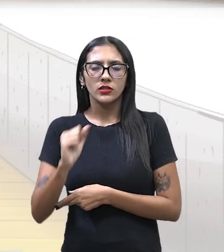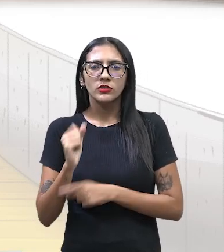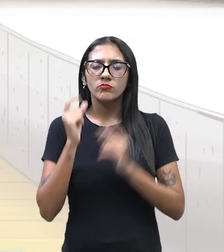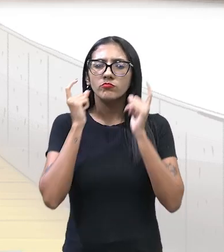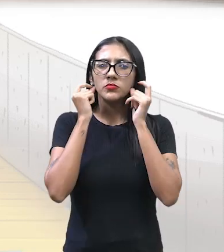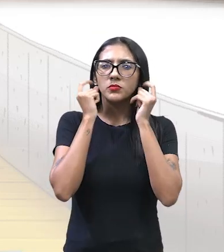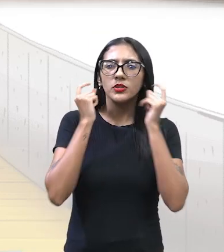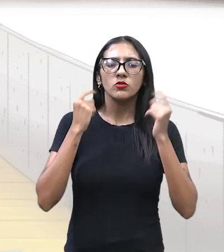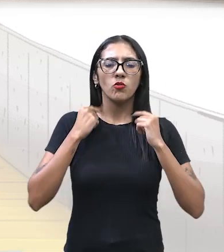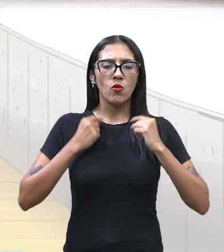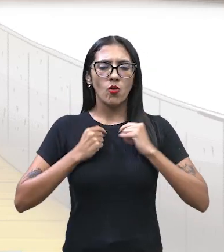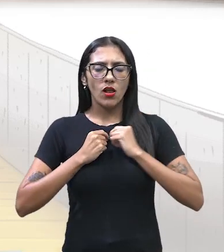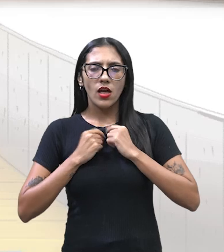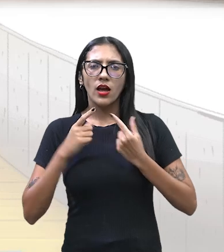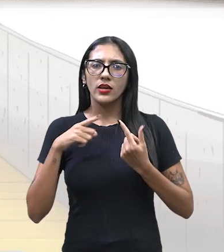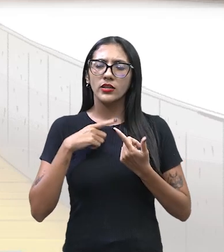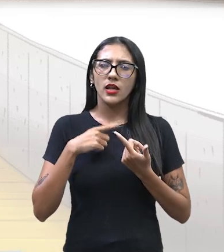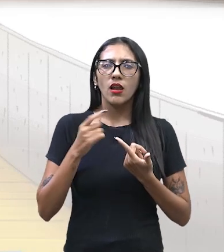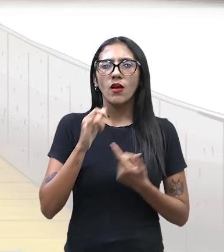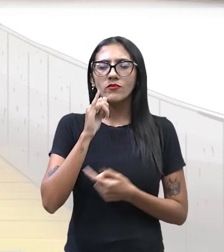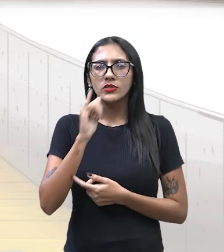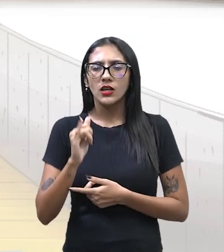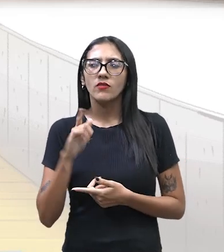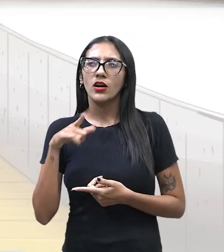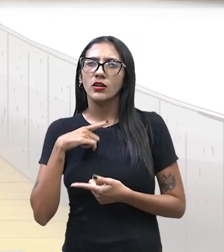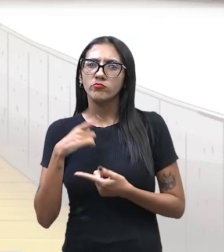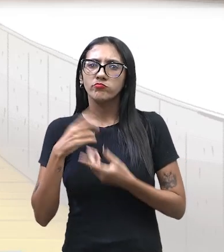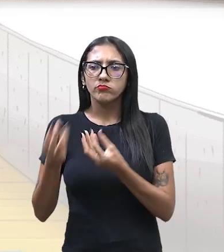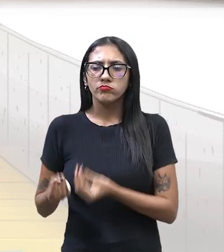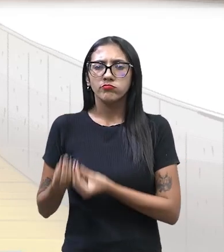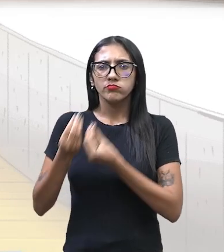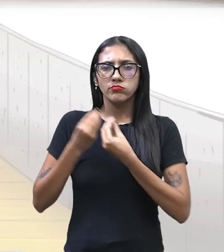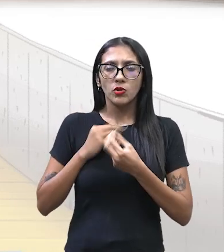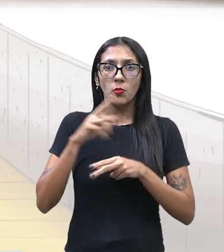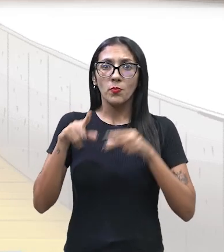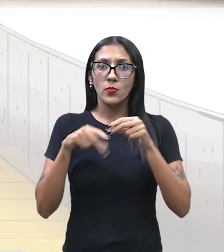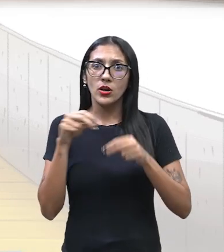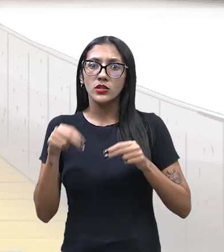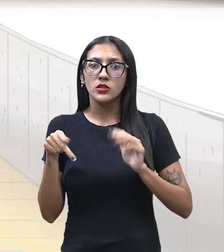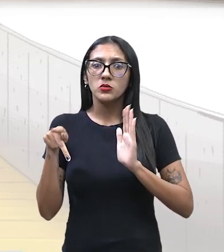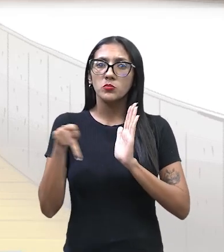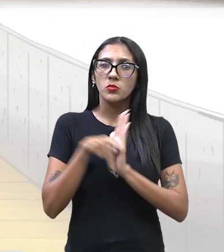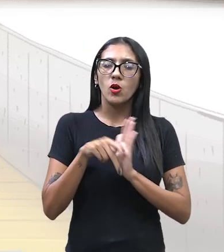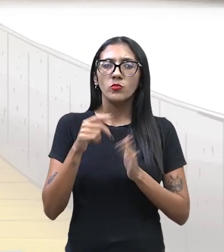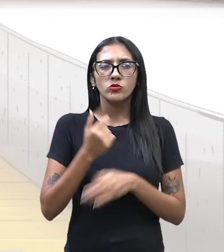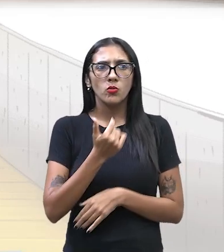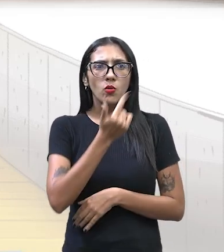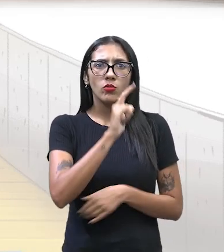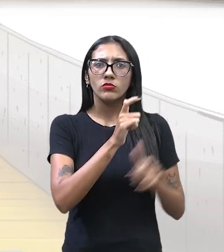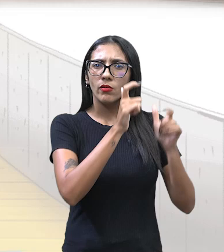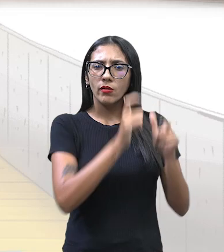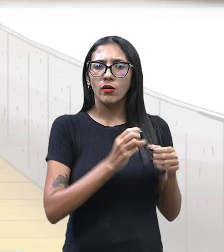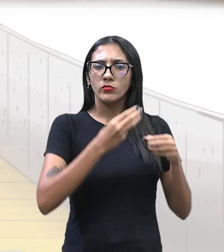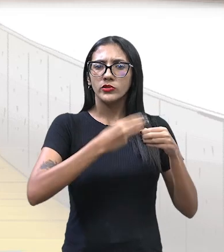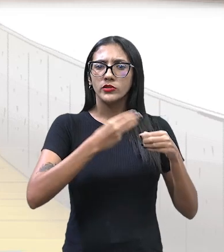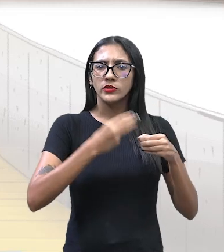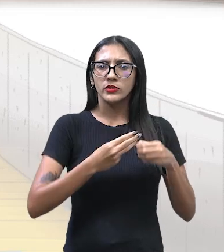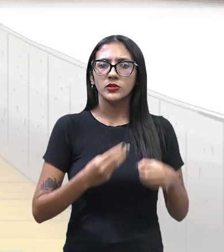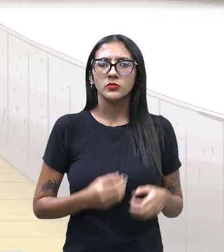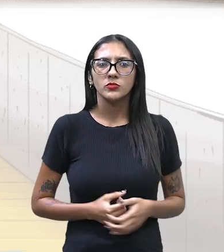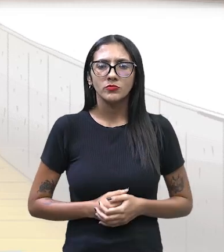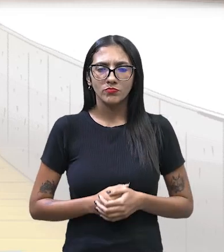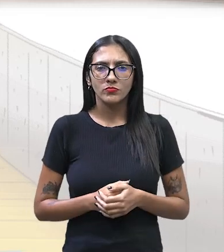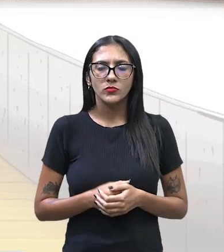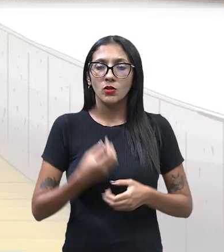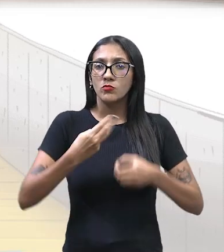as pessoas queriam saber. E ela disse, olha, eu comprei, eu ganhei de um artista lá dessa localidade. Foi a cidade mesmo, professora? São